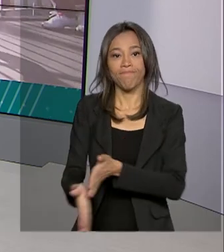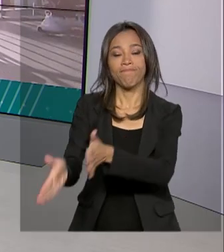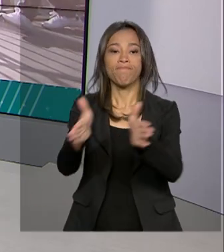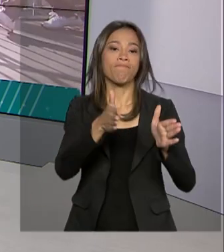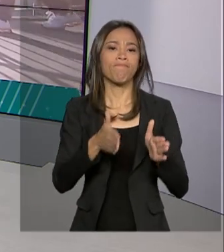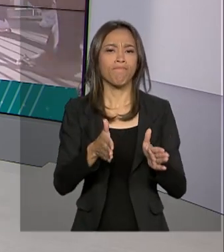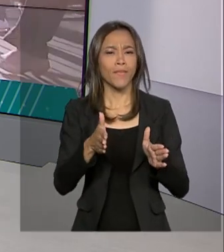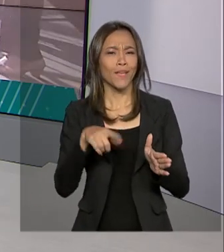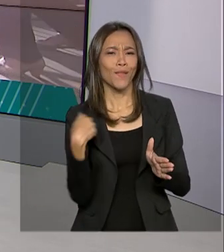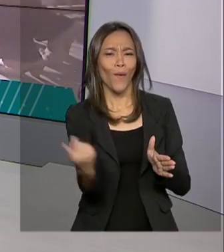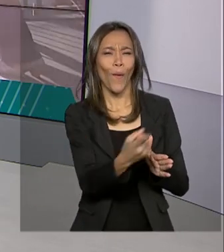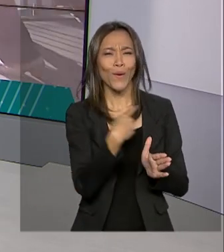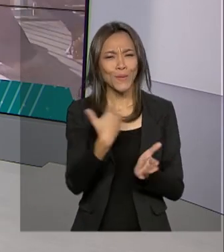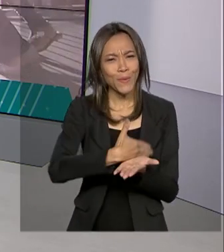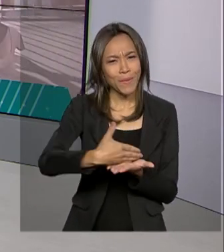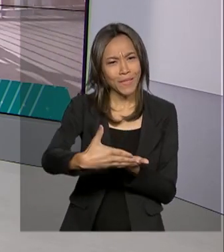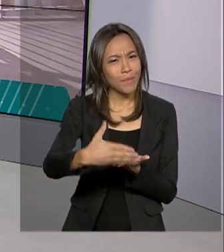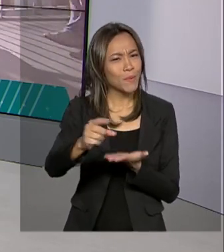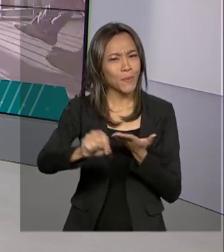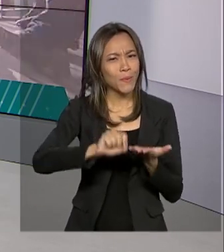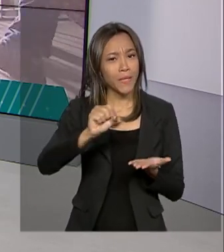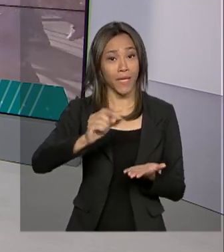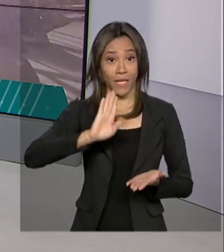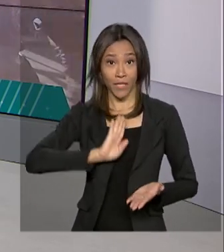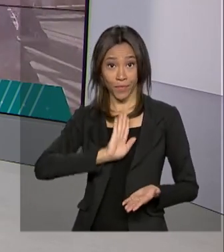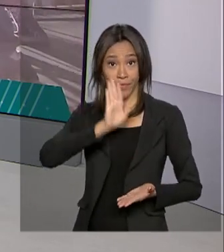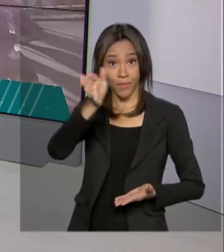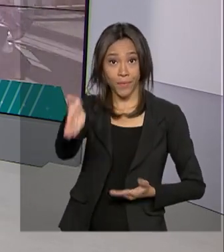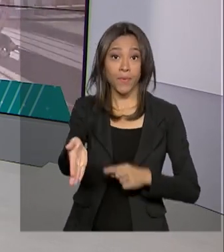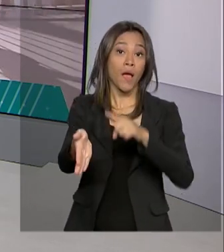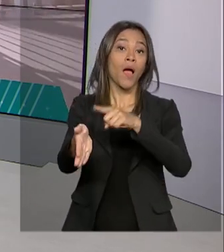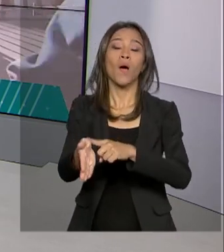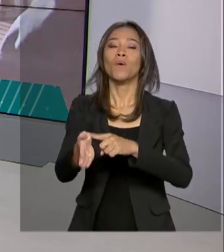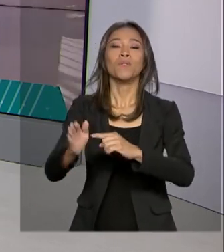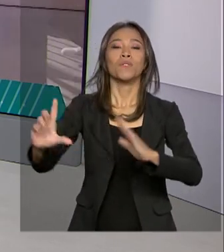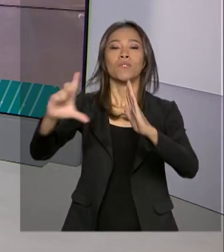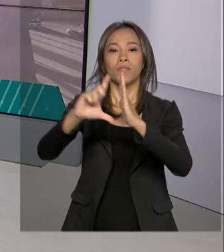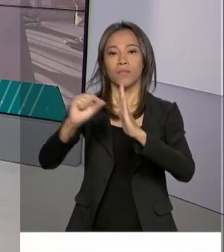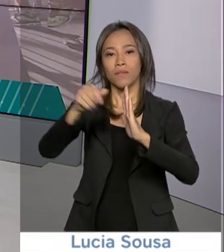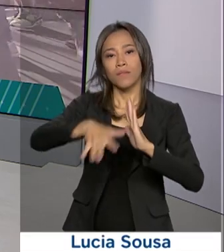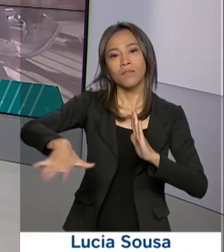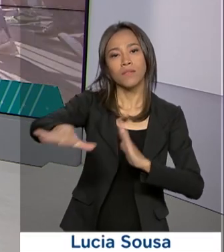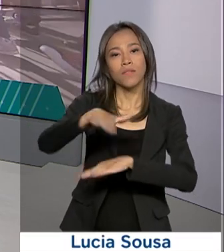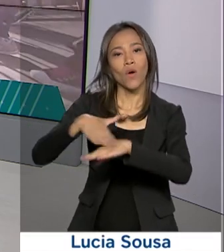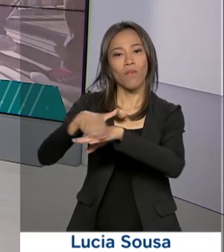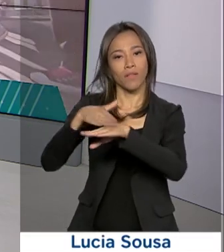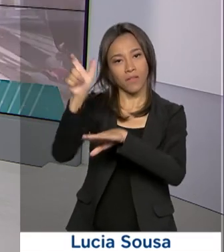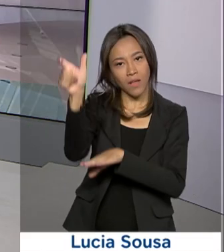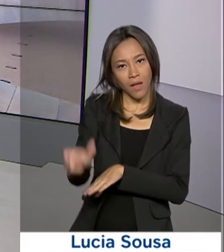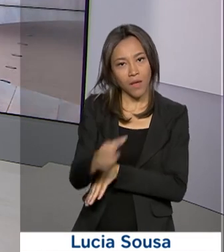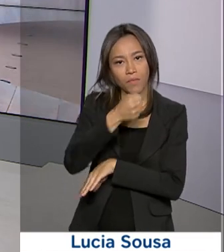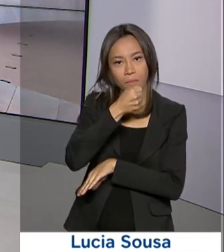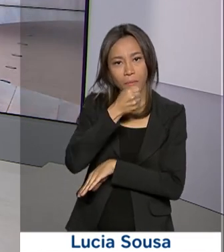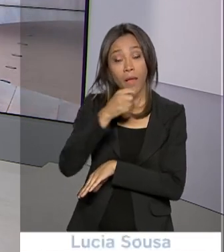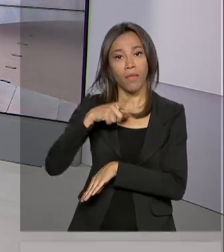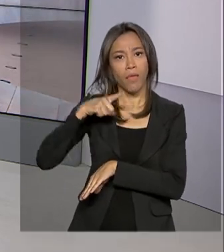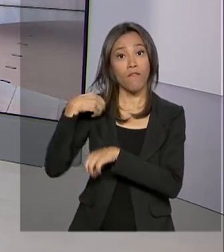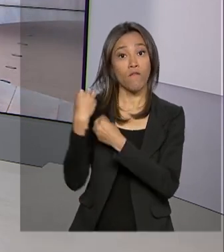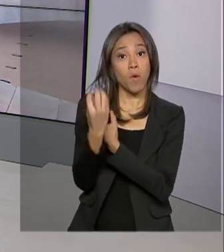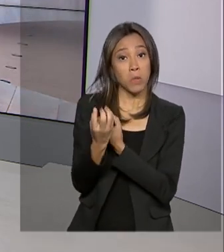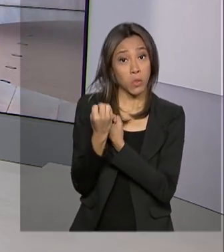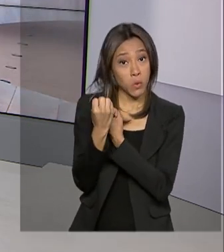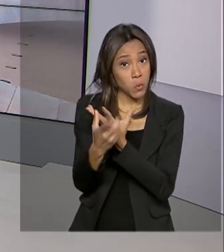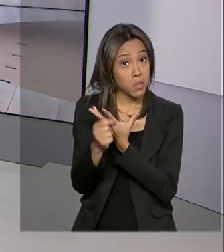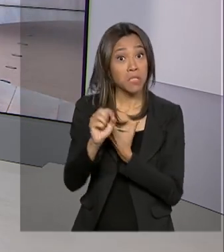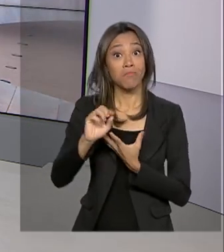E nós começamos essa edição indo direto ao Palácio do Planalto, conversar com a repórter Selma Dias, que tem informações sobre